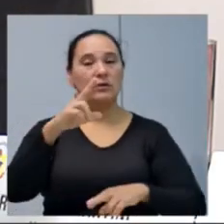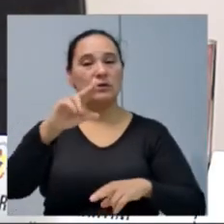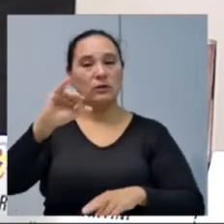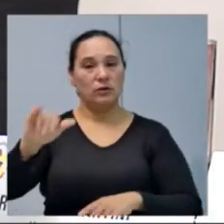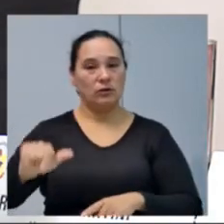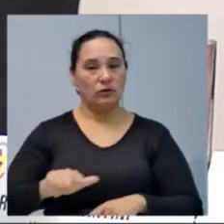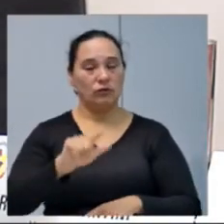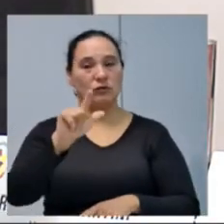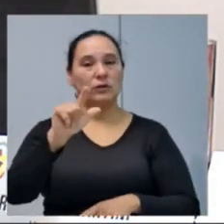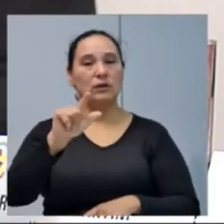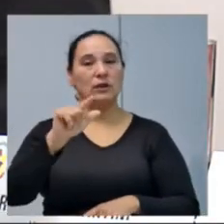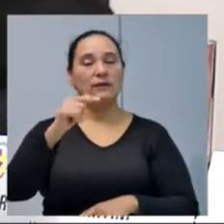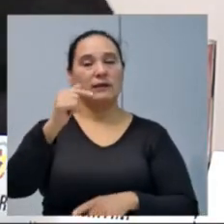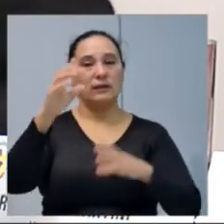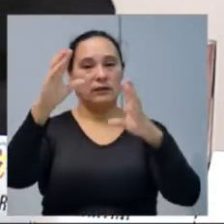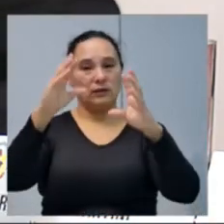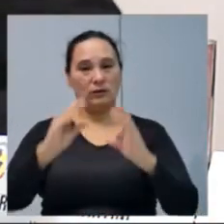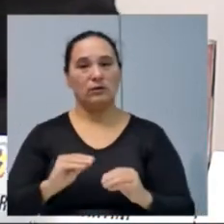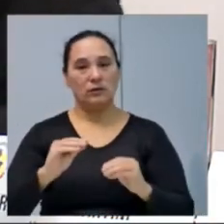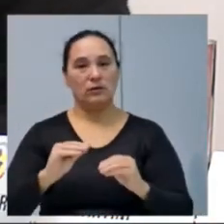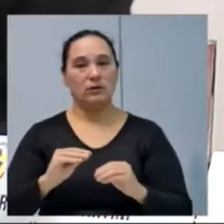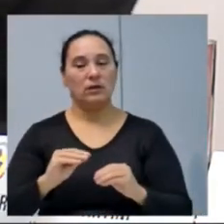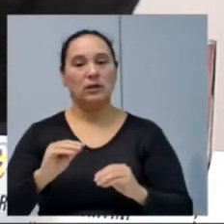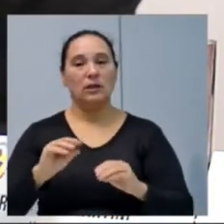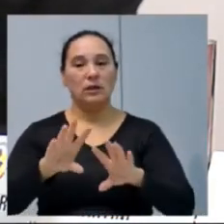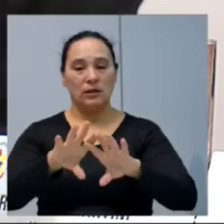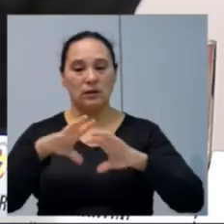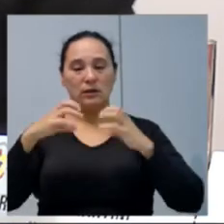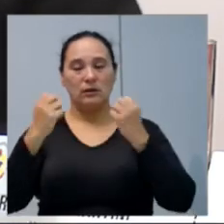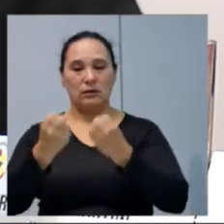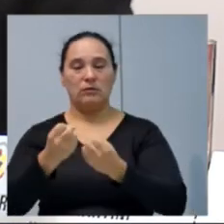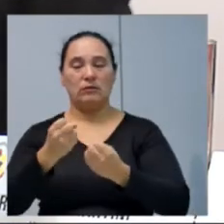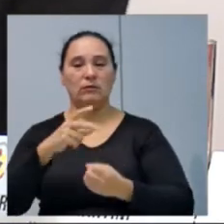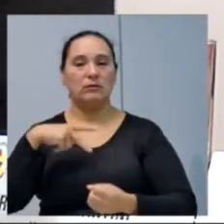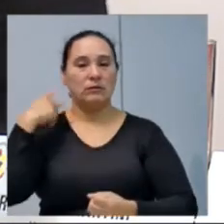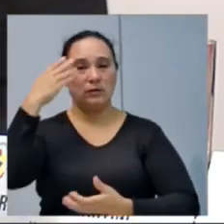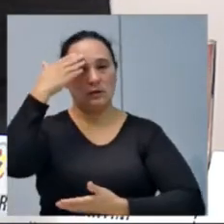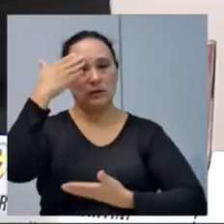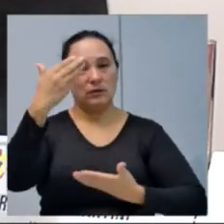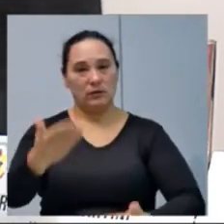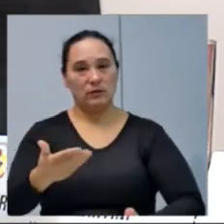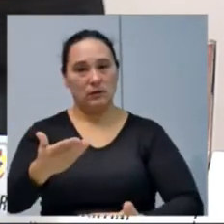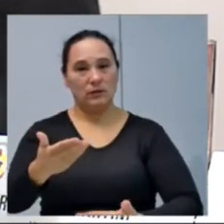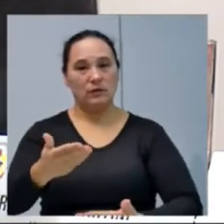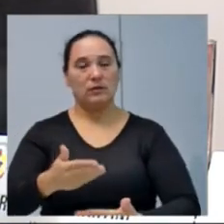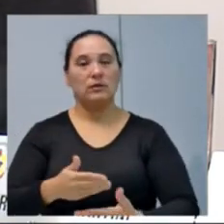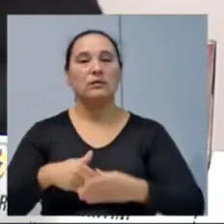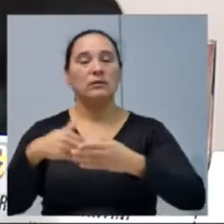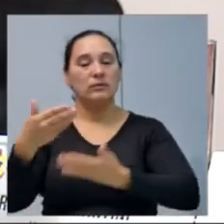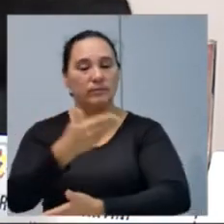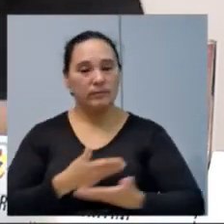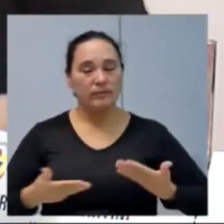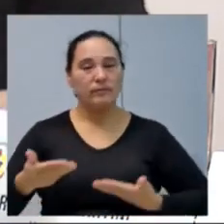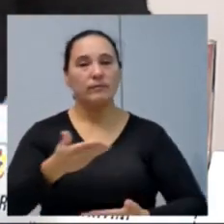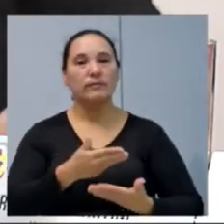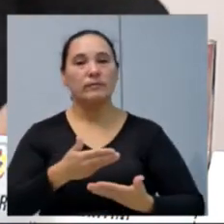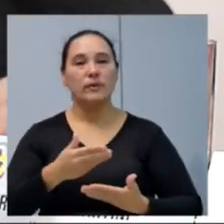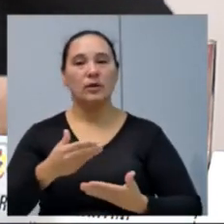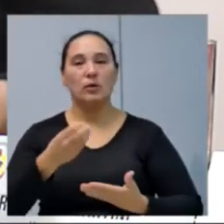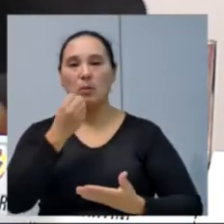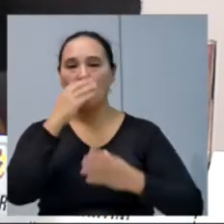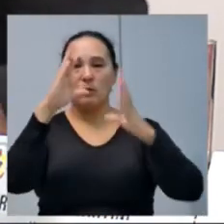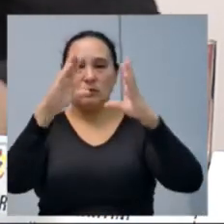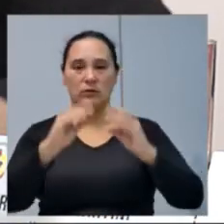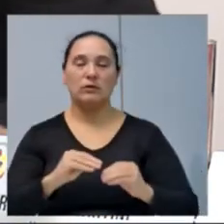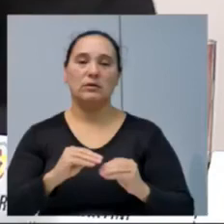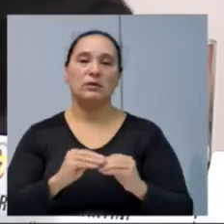2017, às 19h, aqui no plenário da Câmara de Vereadores. Agradecemos a todos pela presença, pela participação, e desejamos a todos